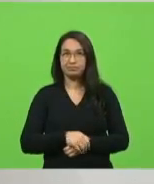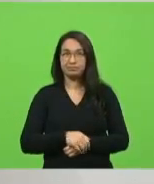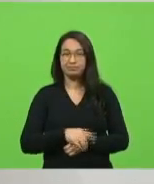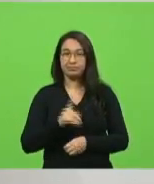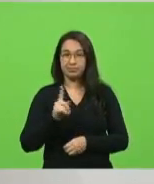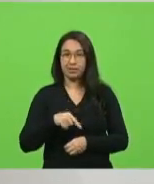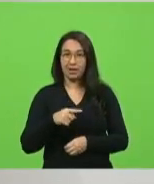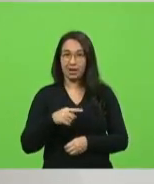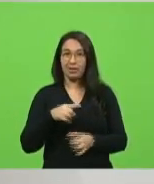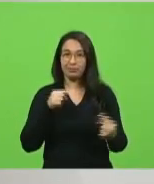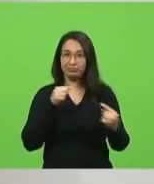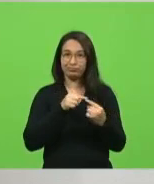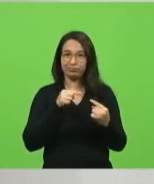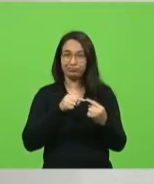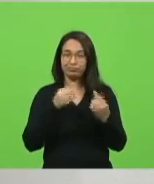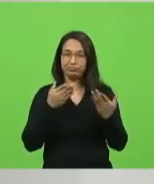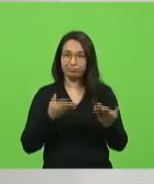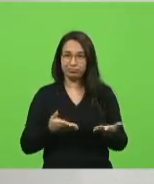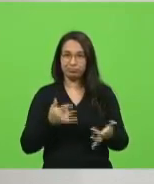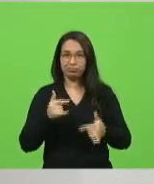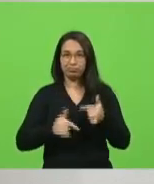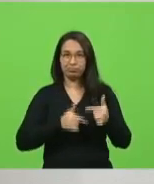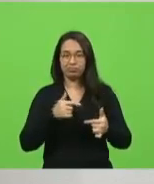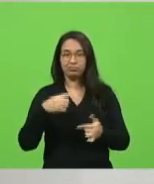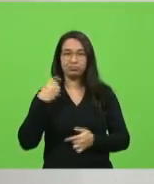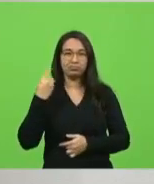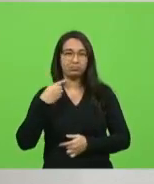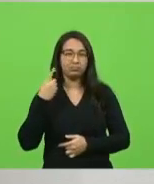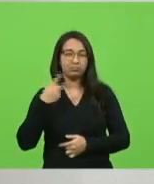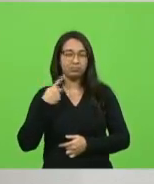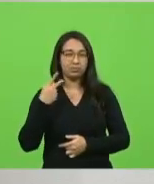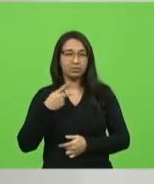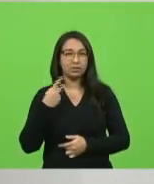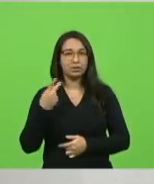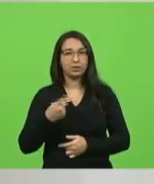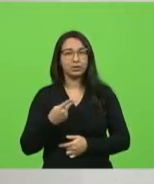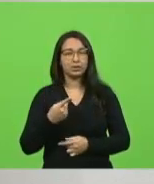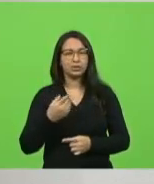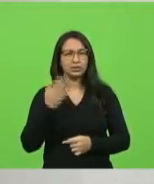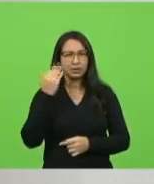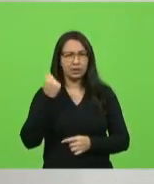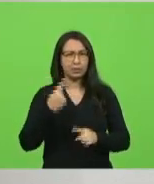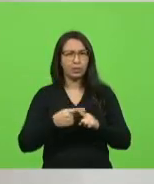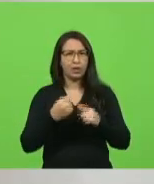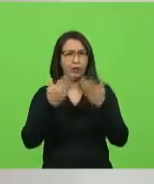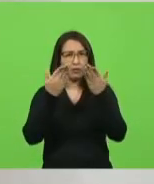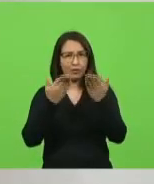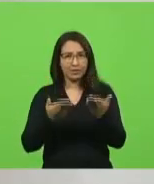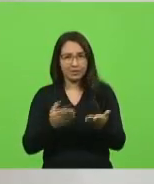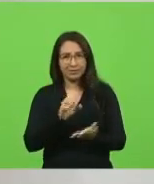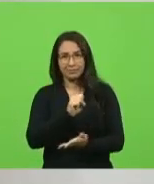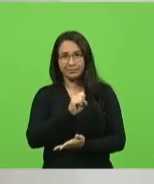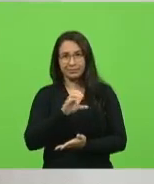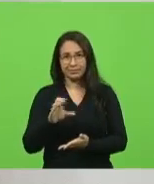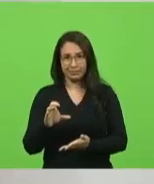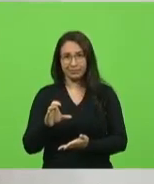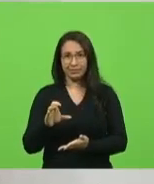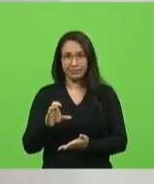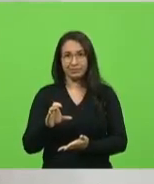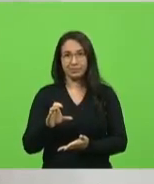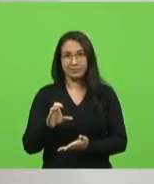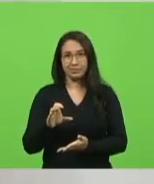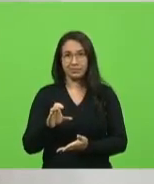política, fortalecer os municípios. Sabe por quê? Catarinense. Porque você vive em cada um